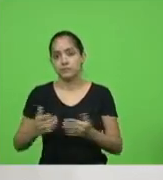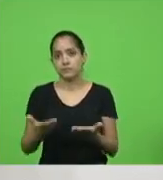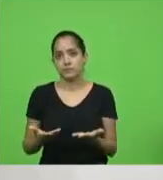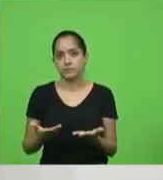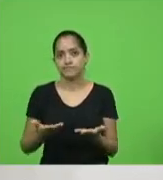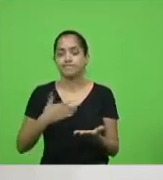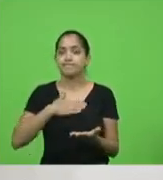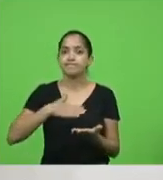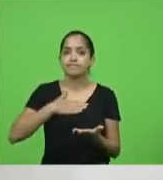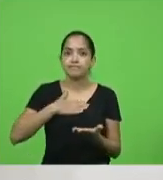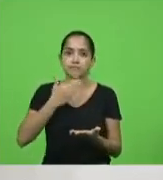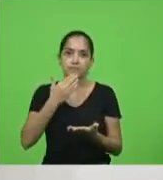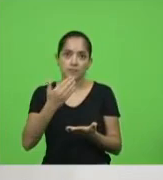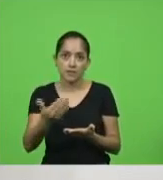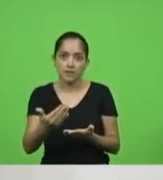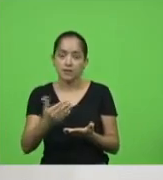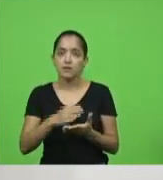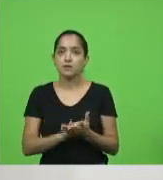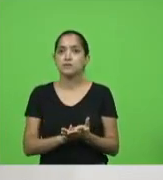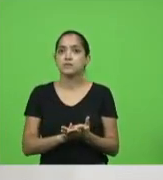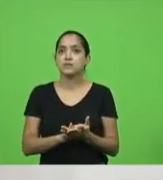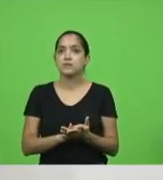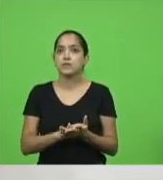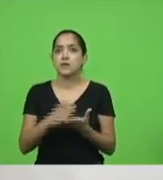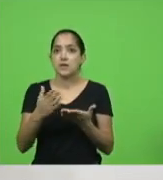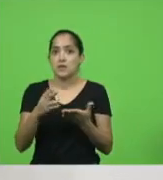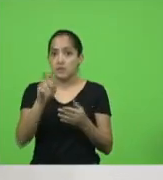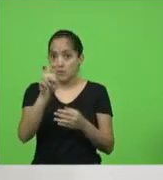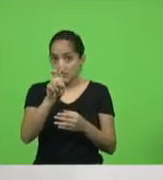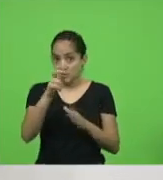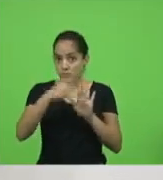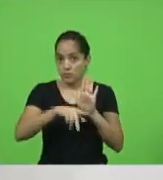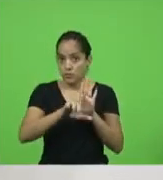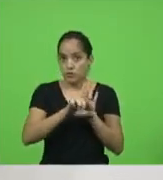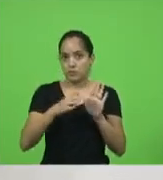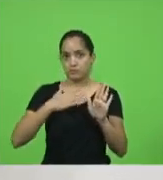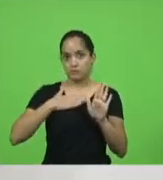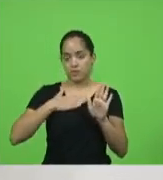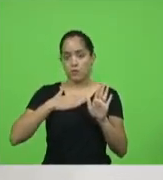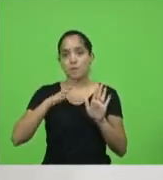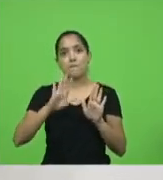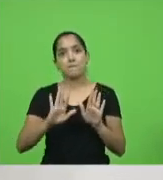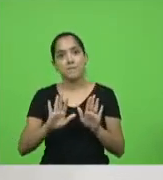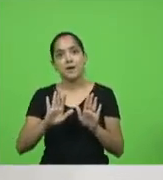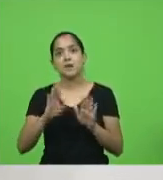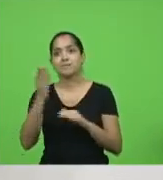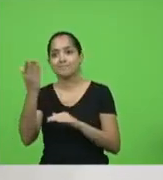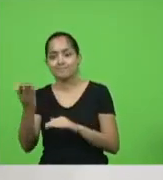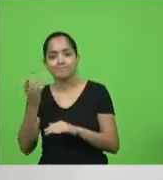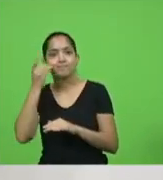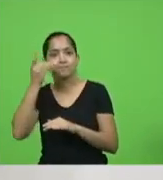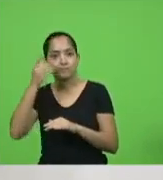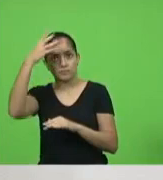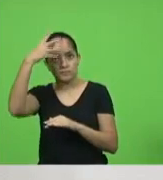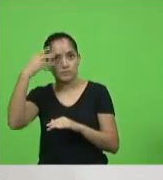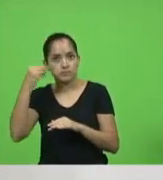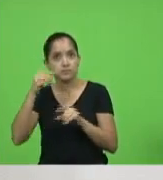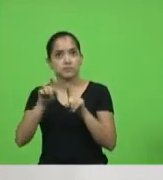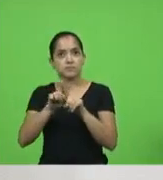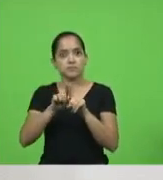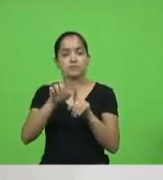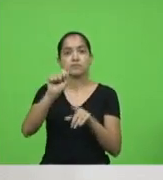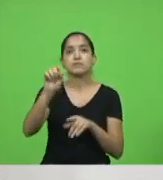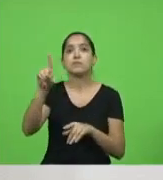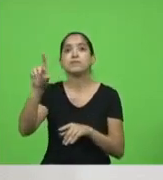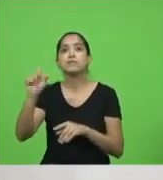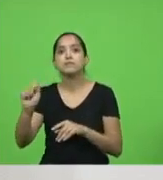muitíssimo de pedir, não apenas por estes cinco projetos meus, mas pelos projetos da deputada Luciane, da deputada Ada,